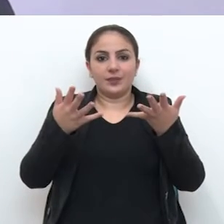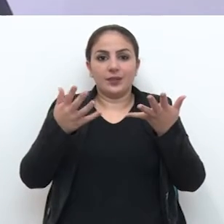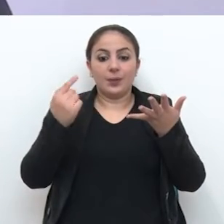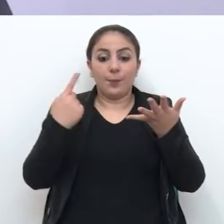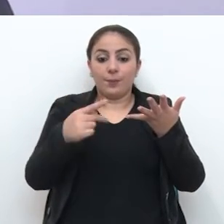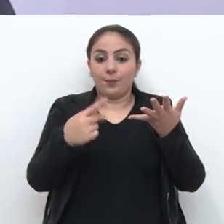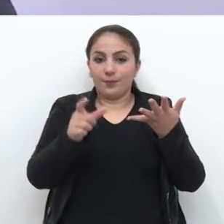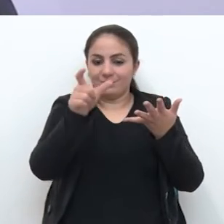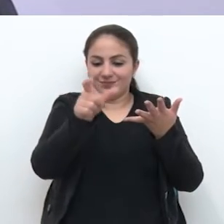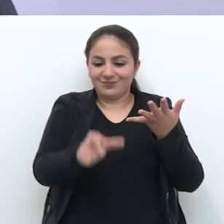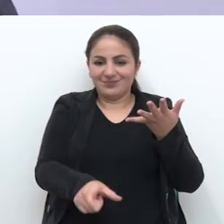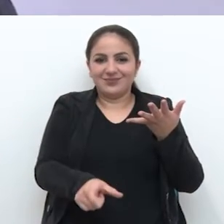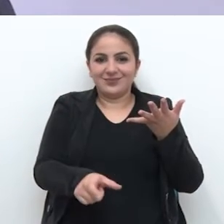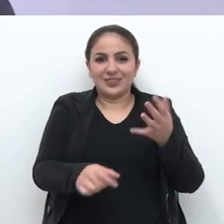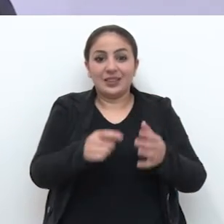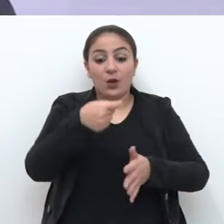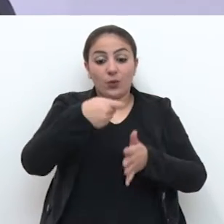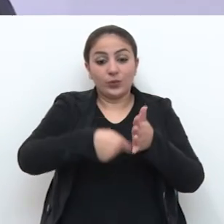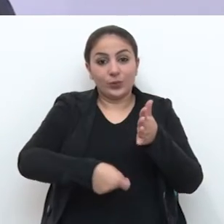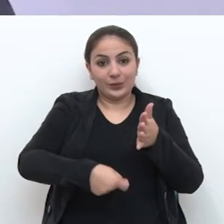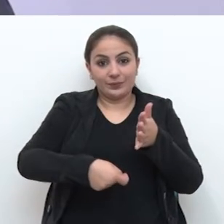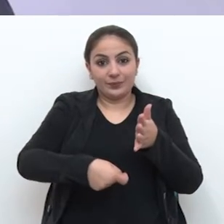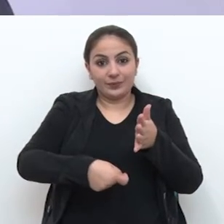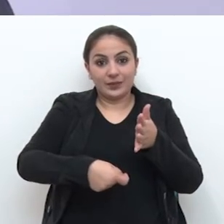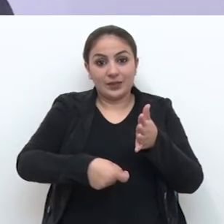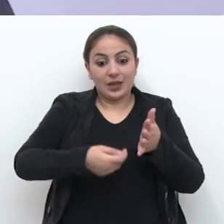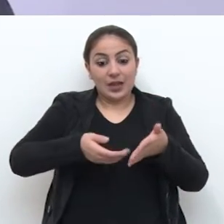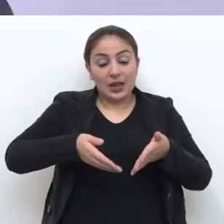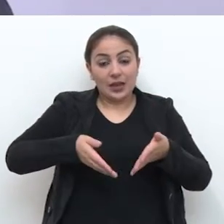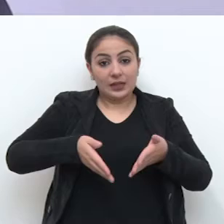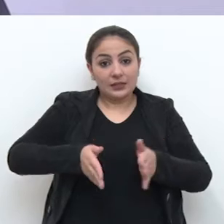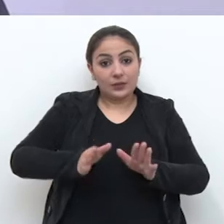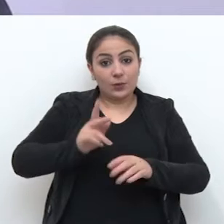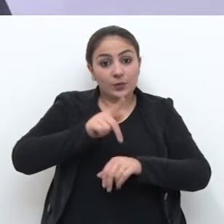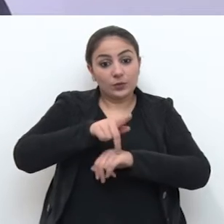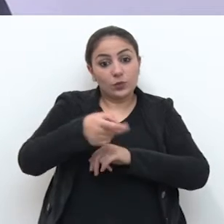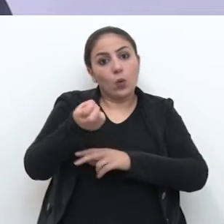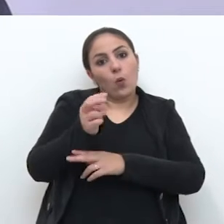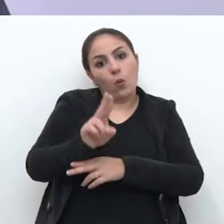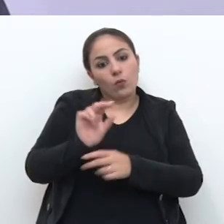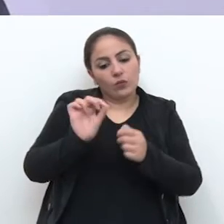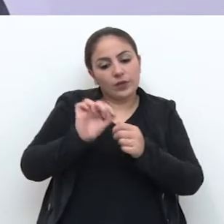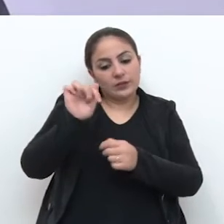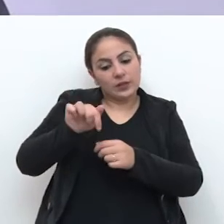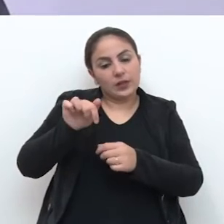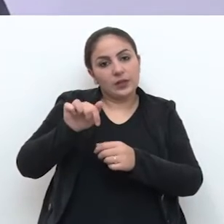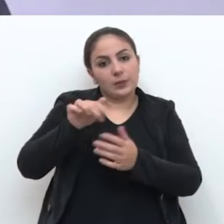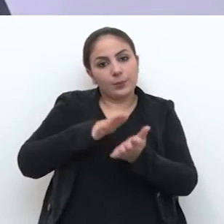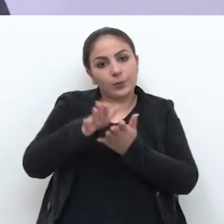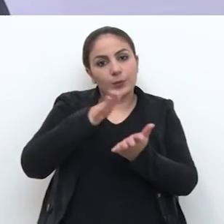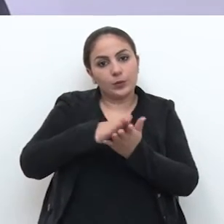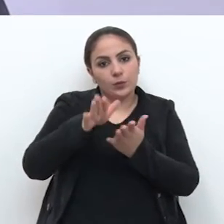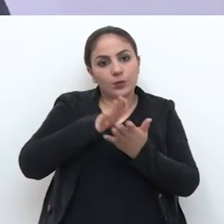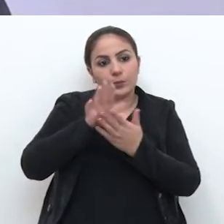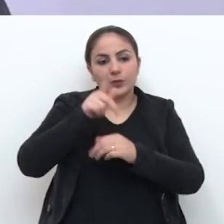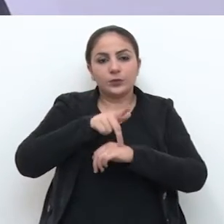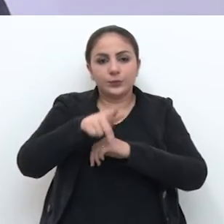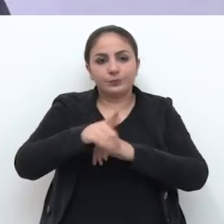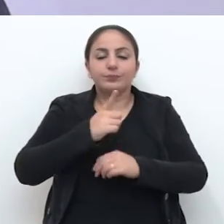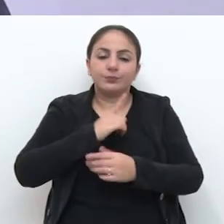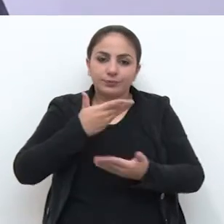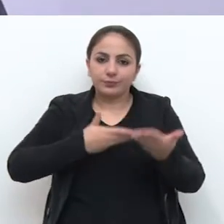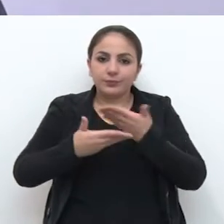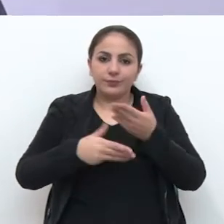promoção do escritor nascido em Passo Fundo ou que tenha obras editadas aqui em Passo Fundo. Então, ele